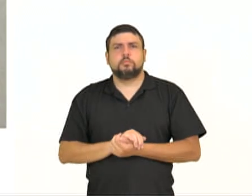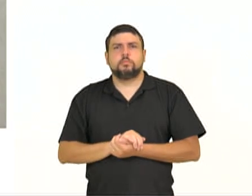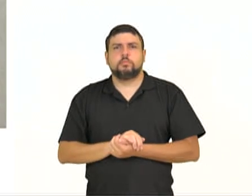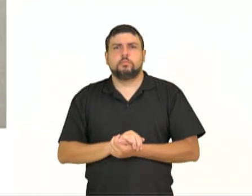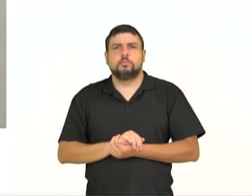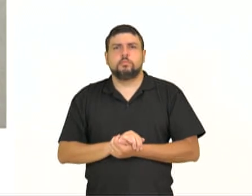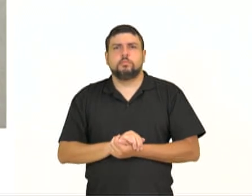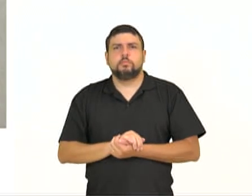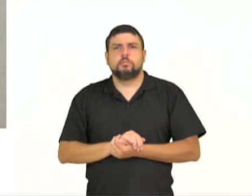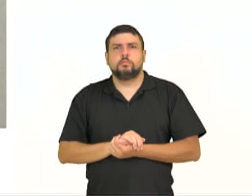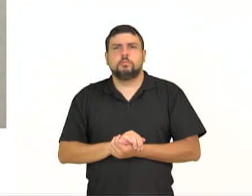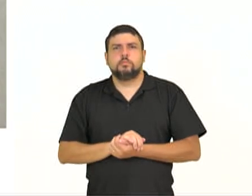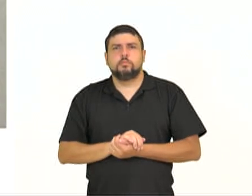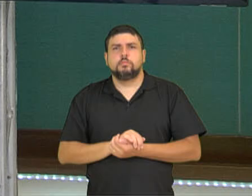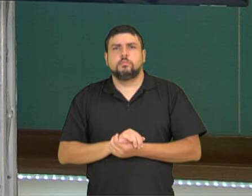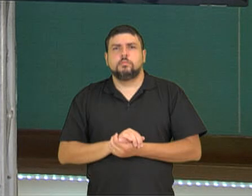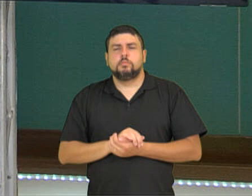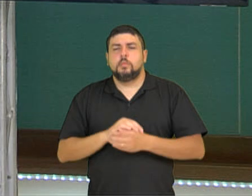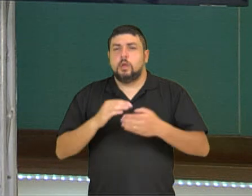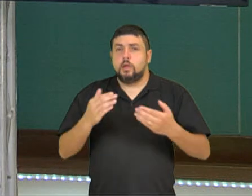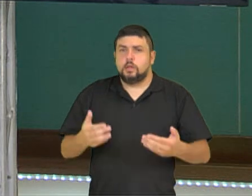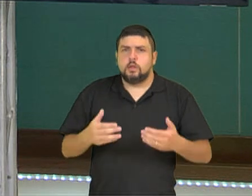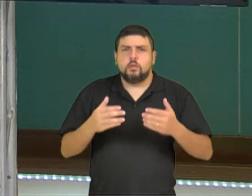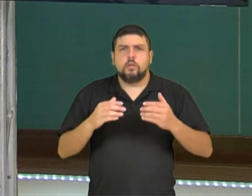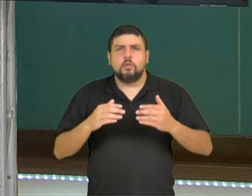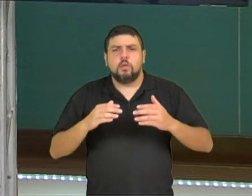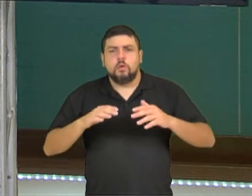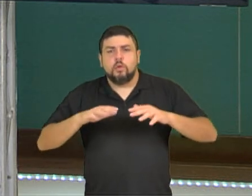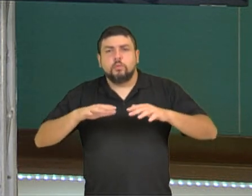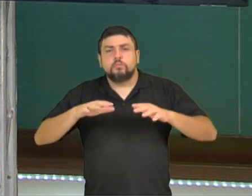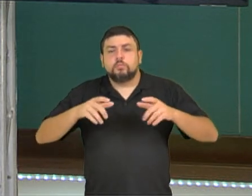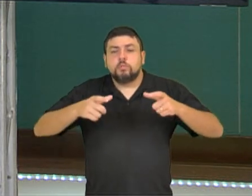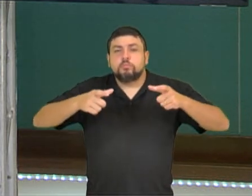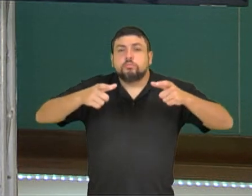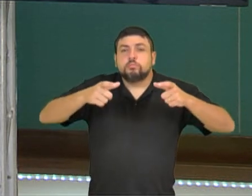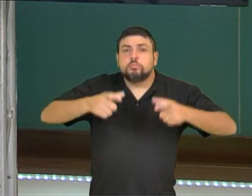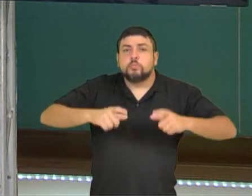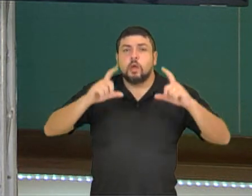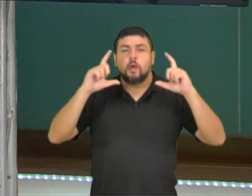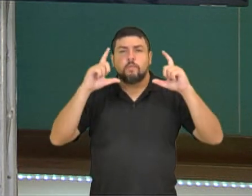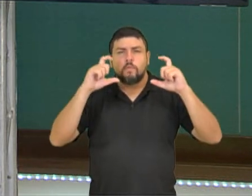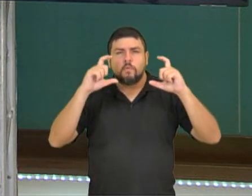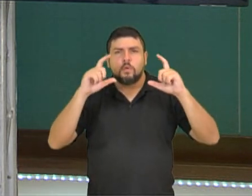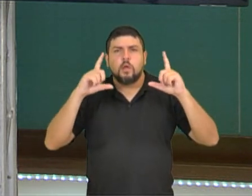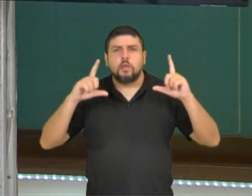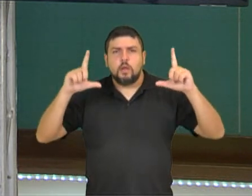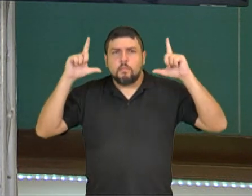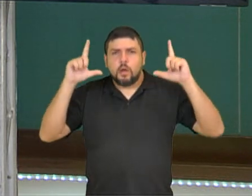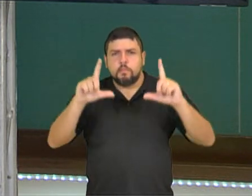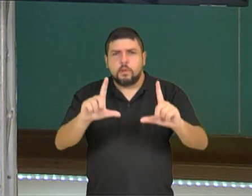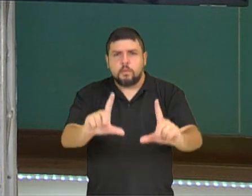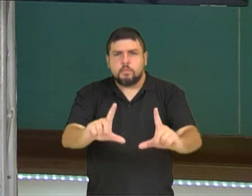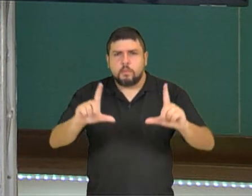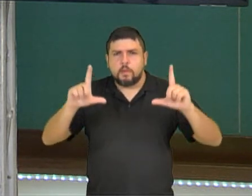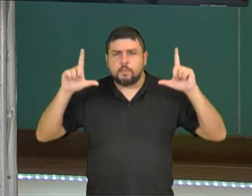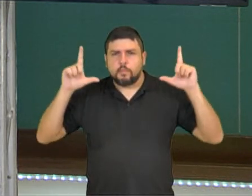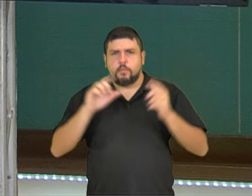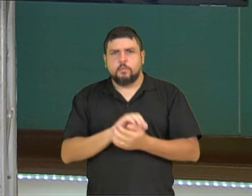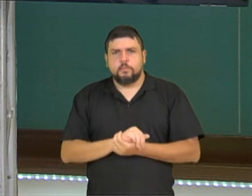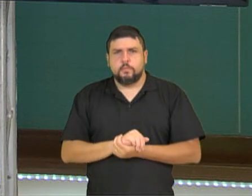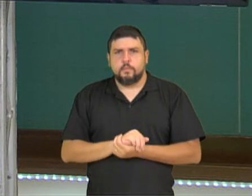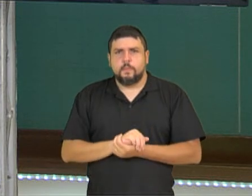a questão do espaçamento na fotografia, nós temos aqui a questão dos quadros, nós temos um enquadramento em que